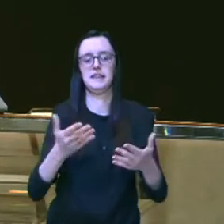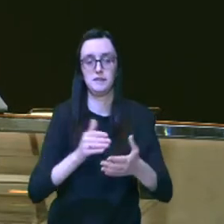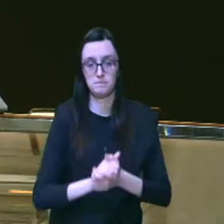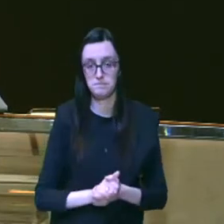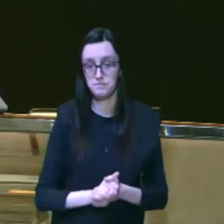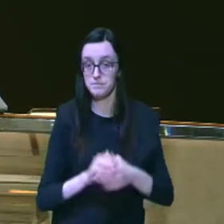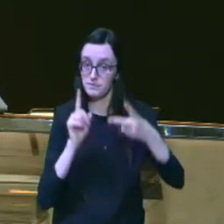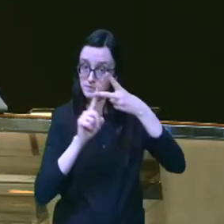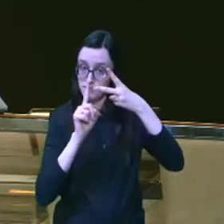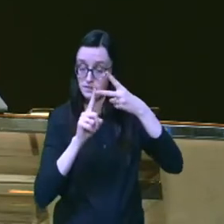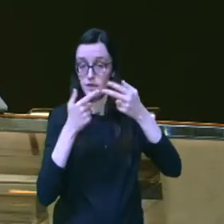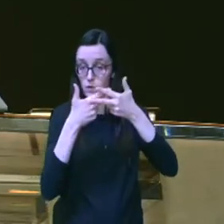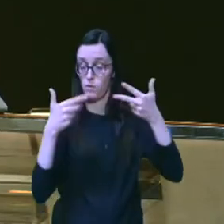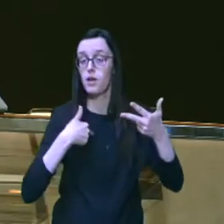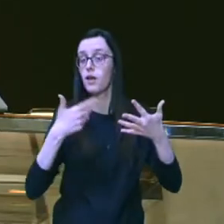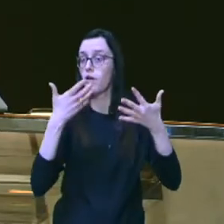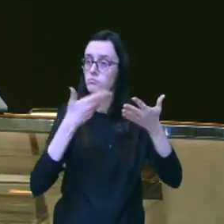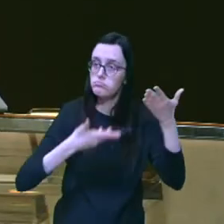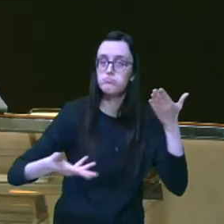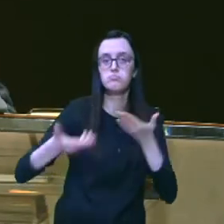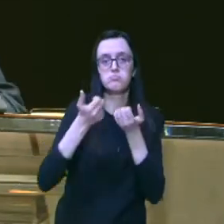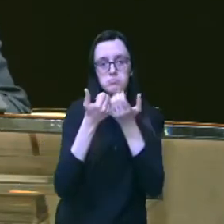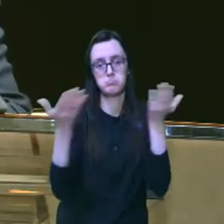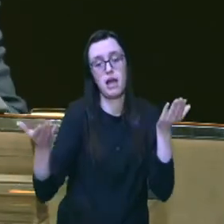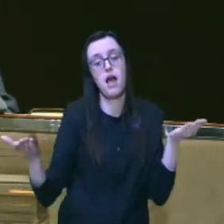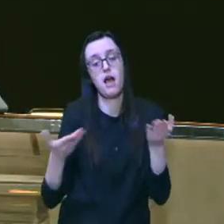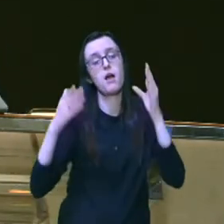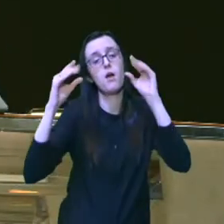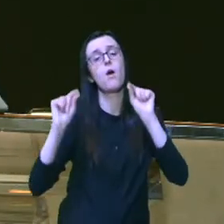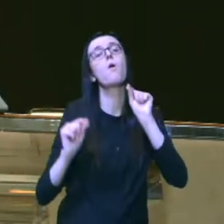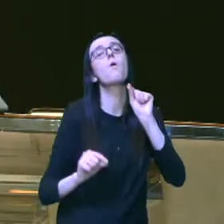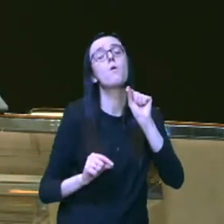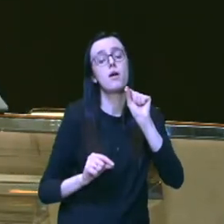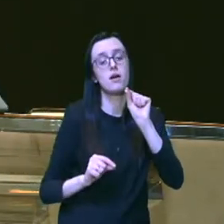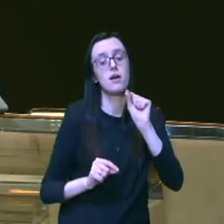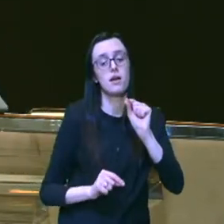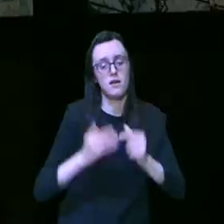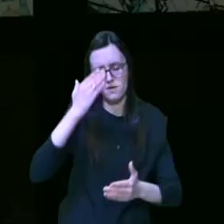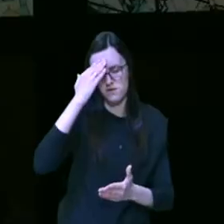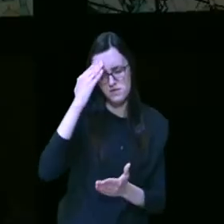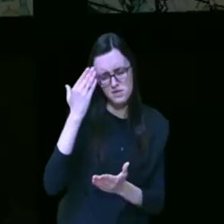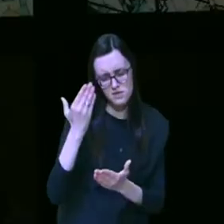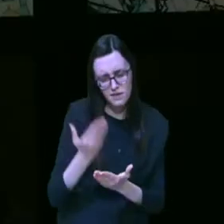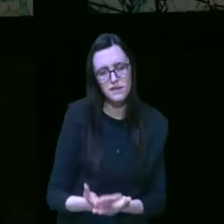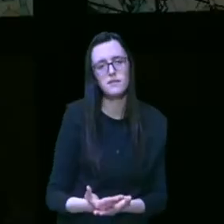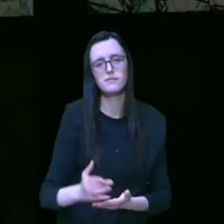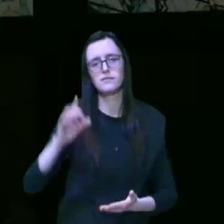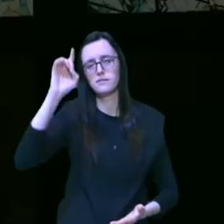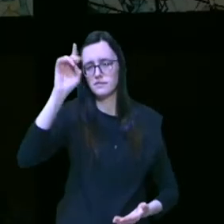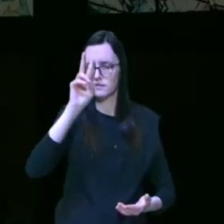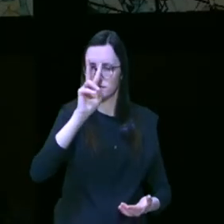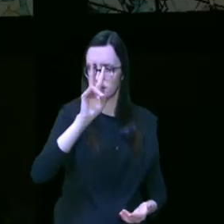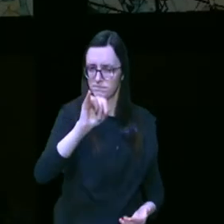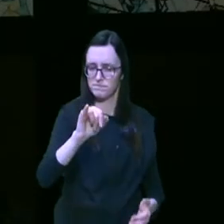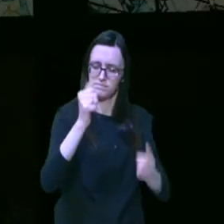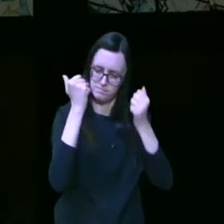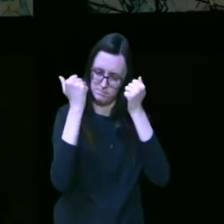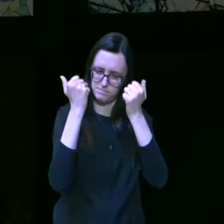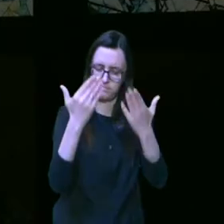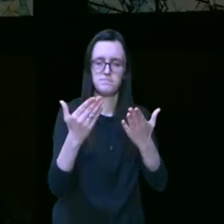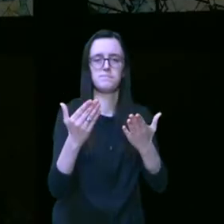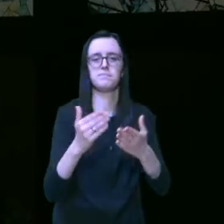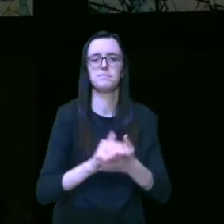segunda lição que eu quero compartilhar com você nessa noite é justamente essa creia na provisão de Deus